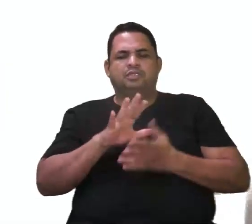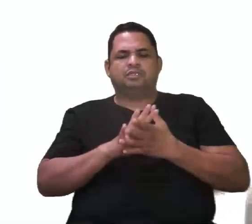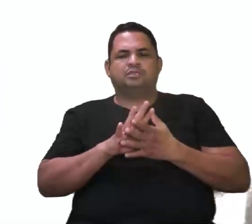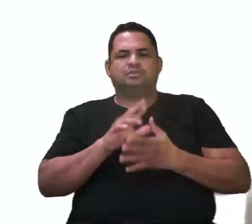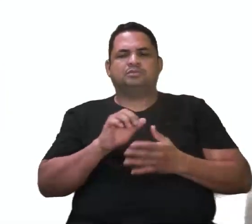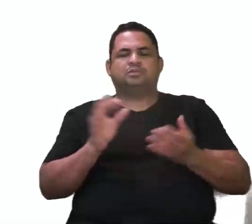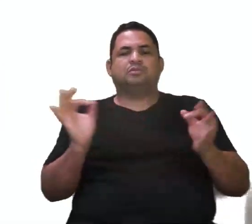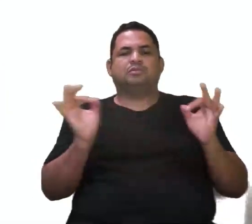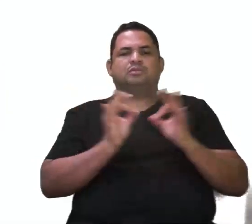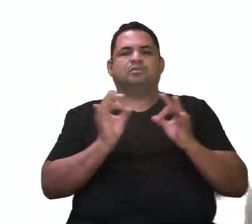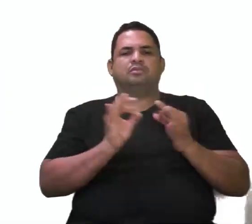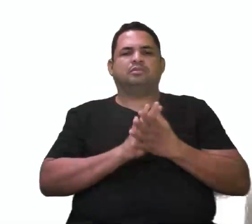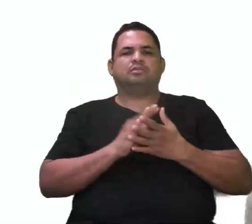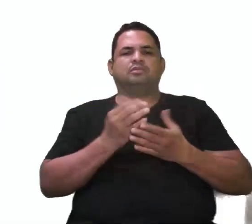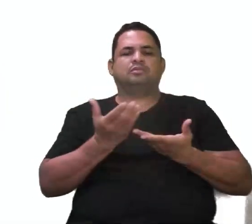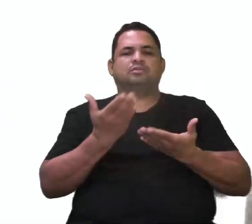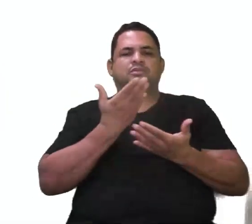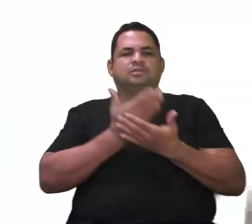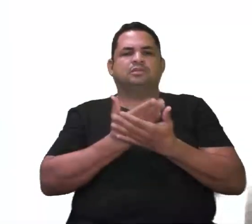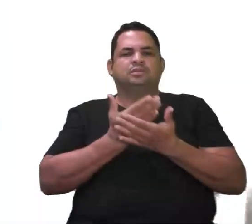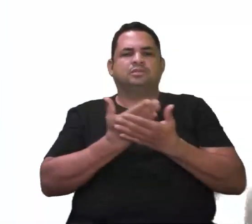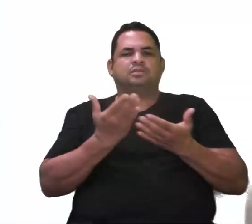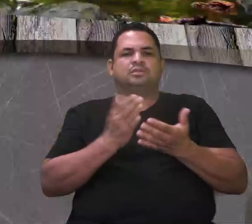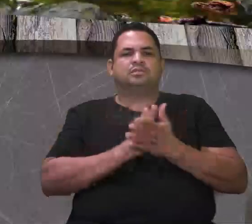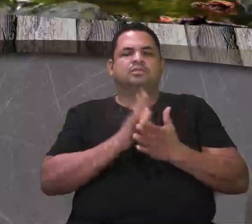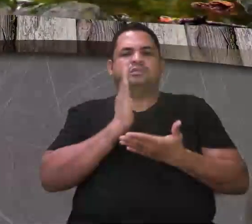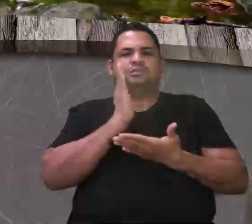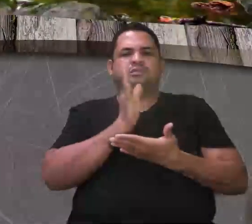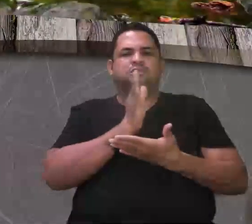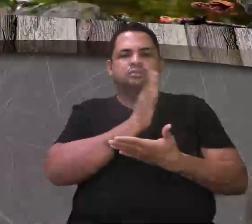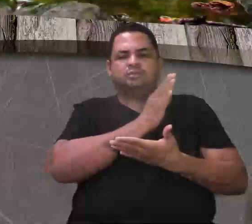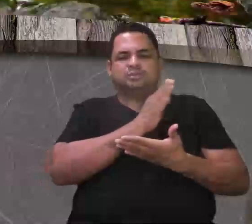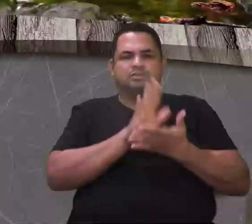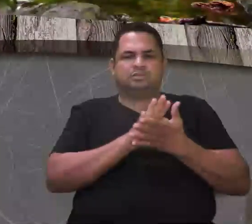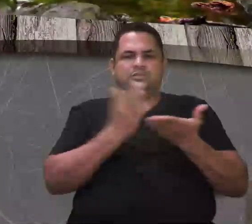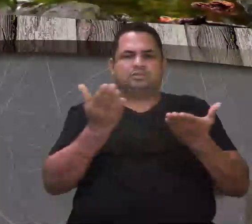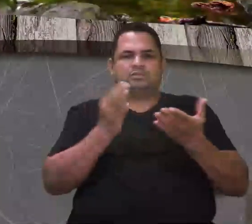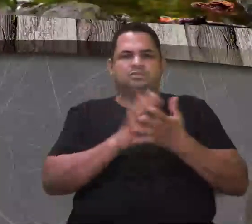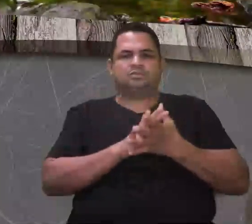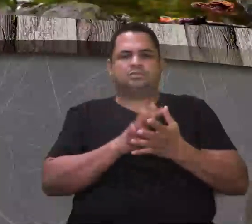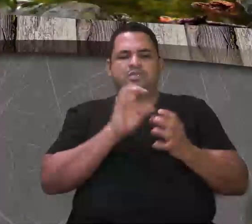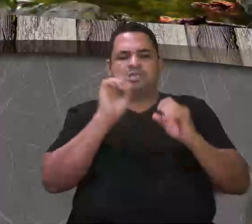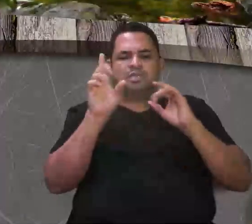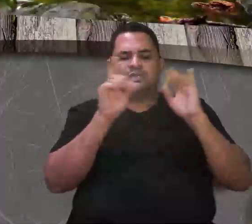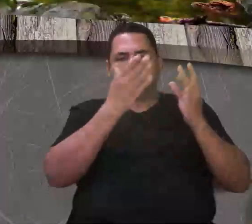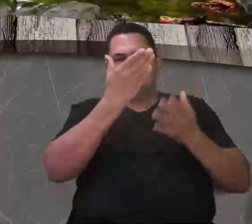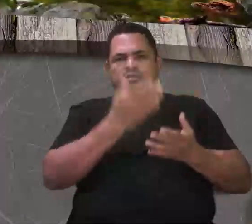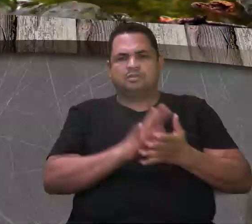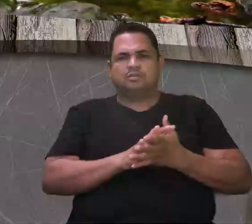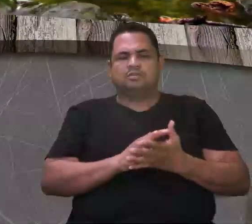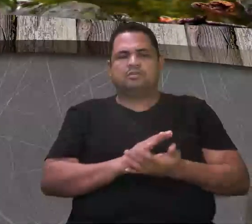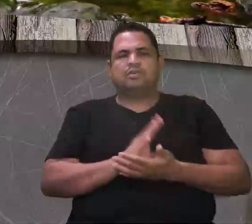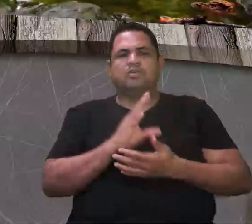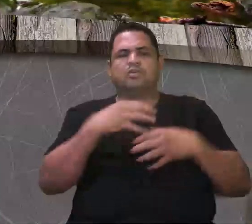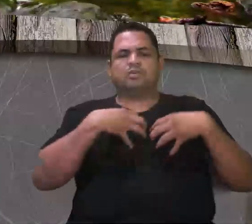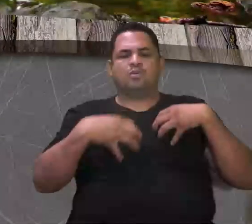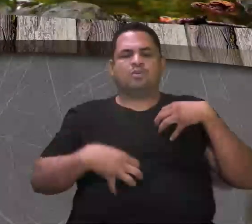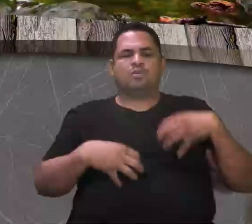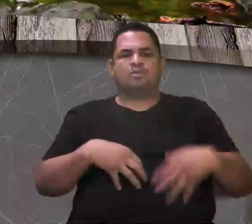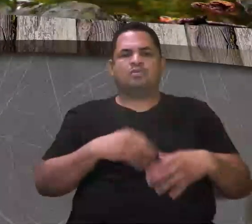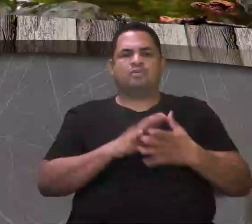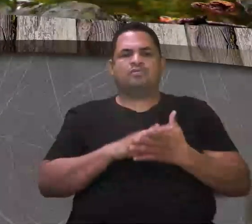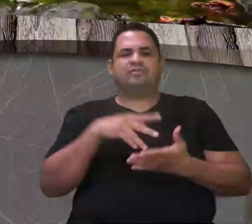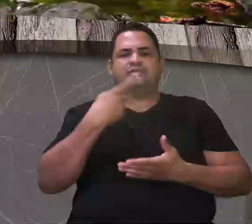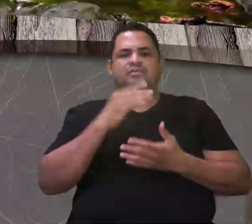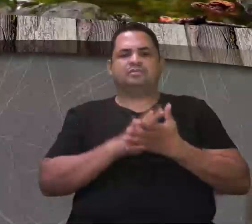Perfeito, galera? Então, essa foi a nossa aula. Separando e diferenciando tanto órgãos homólogos quanto órgãos análogos, falando